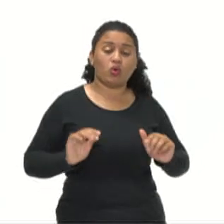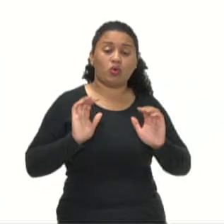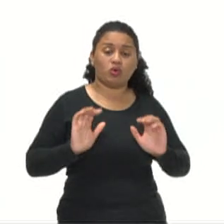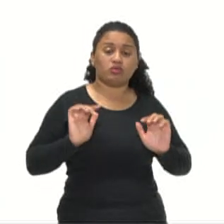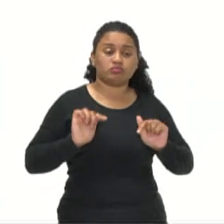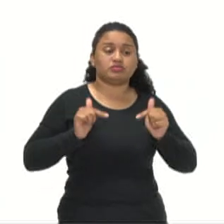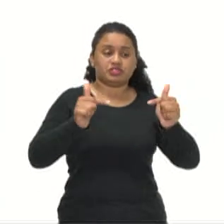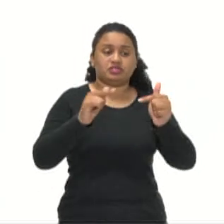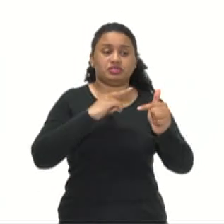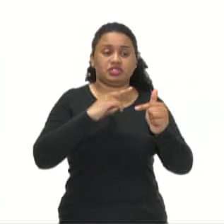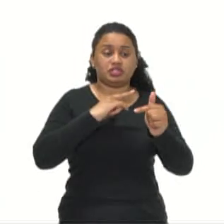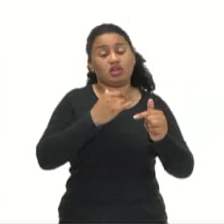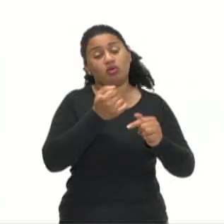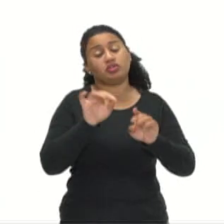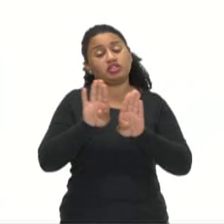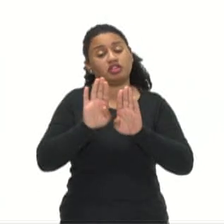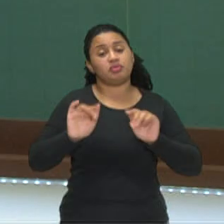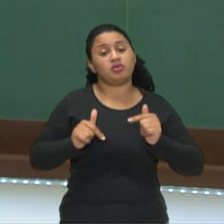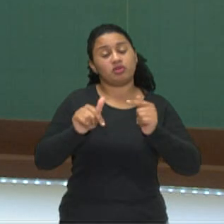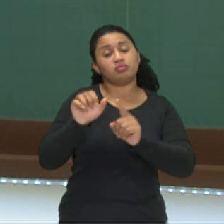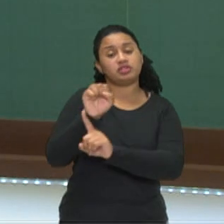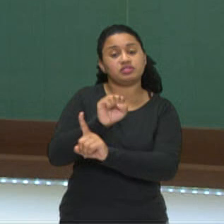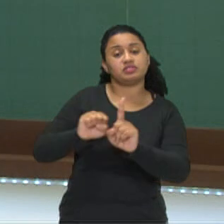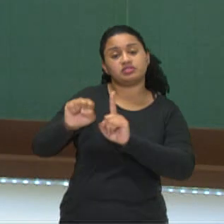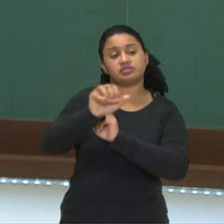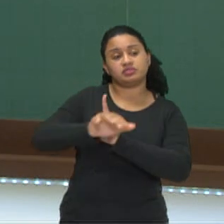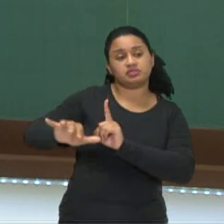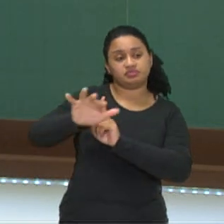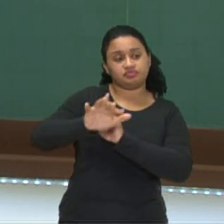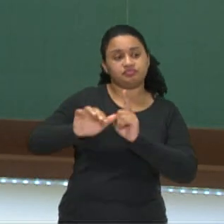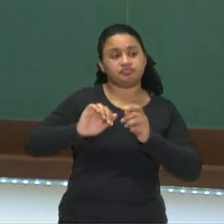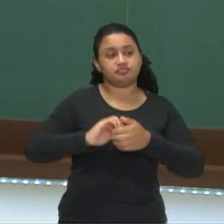e sobre o comportamento da sociedade.